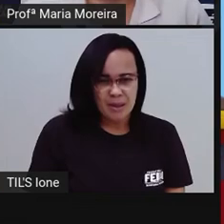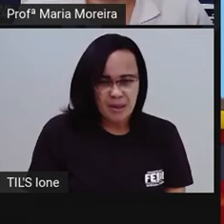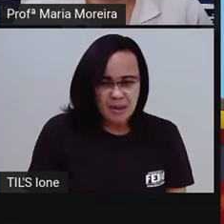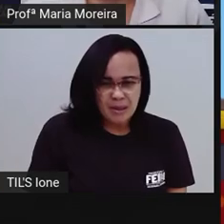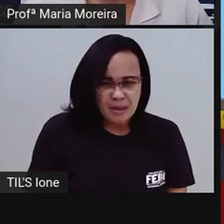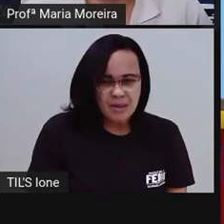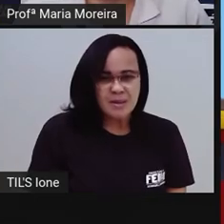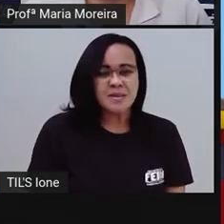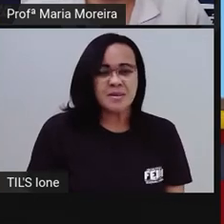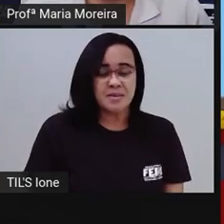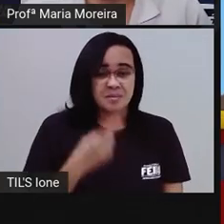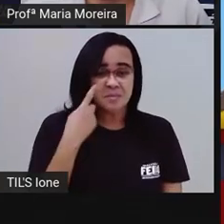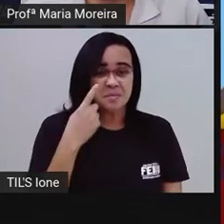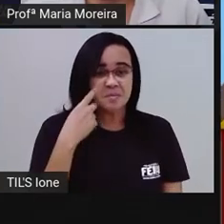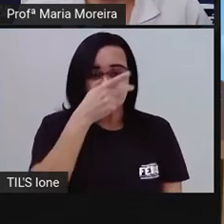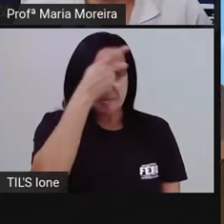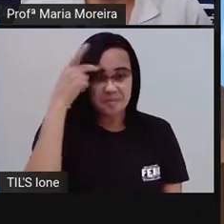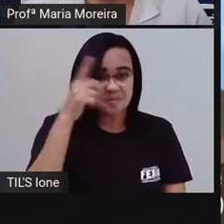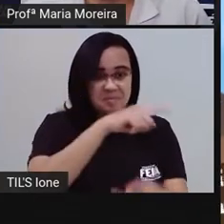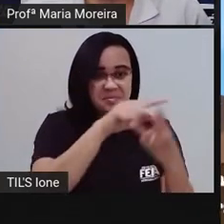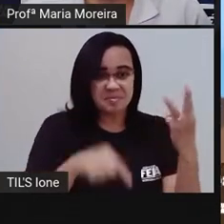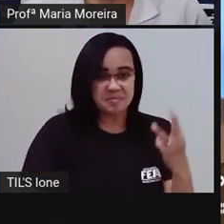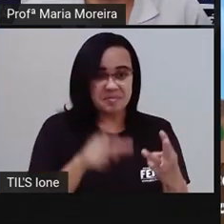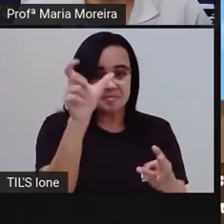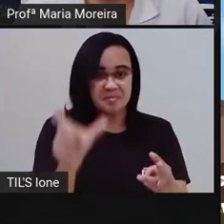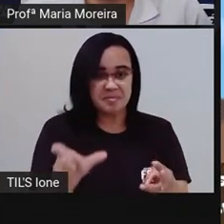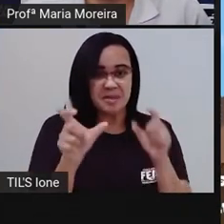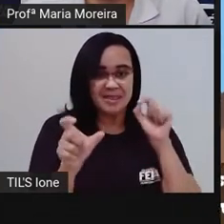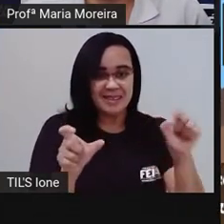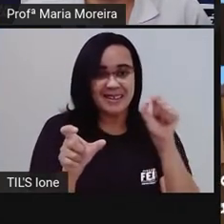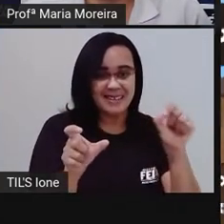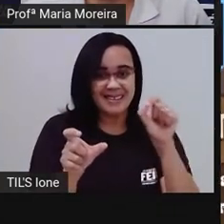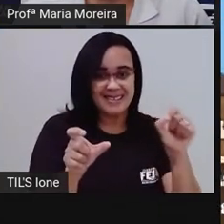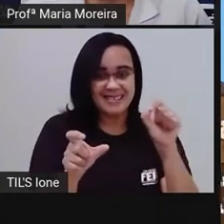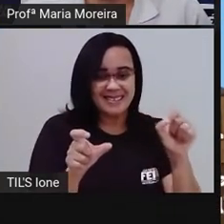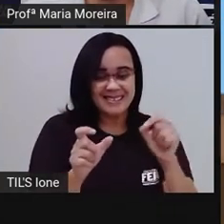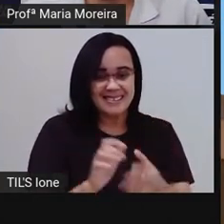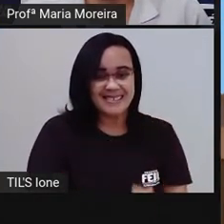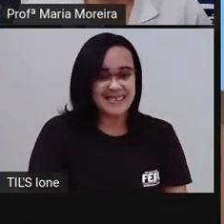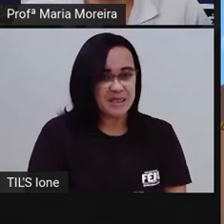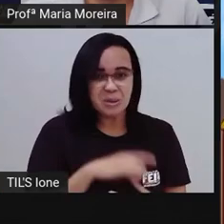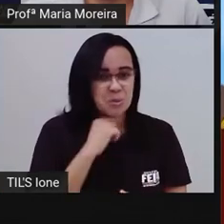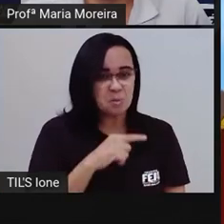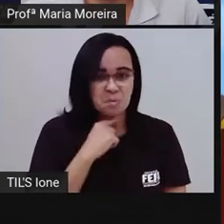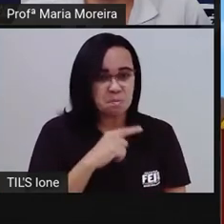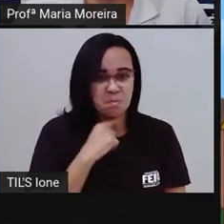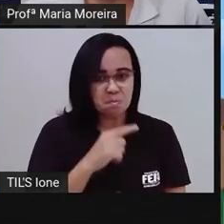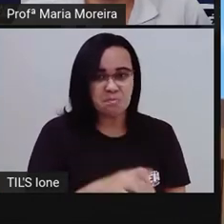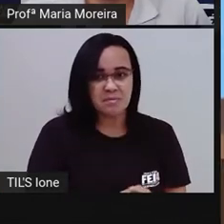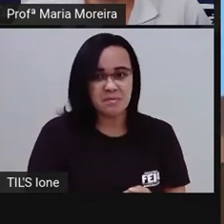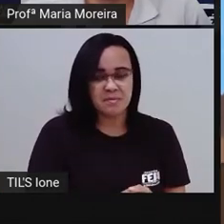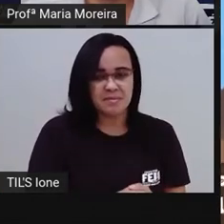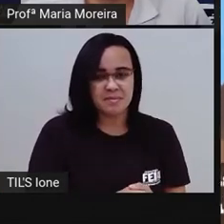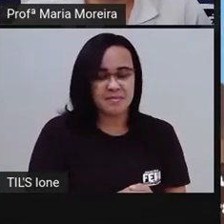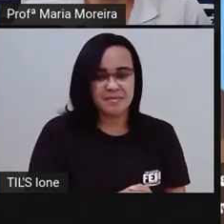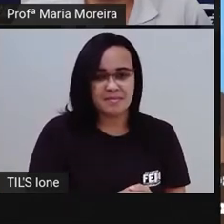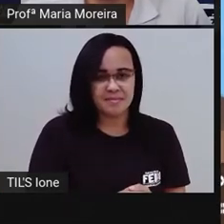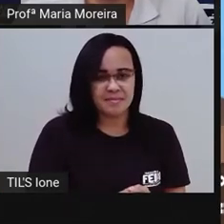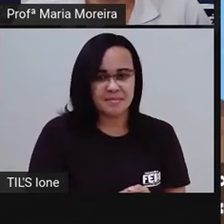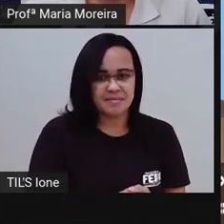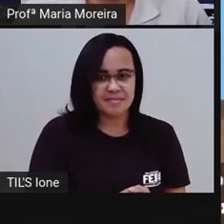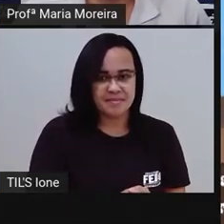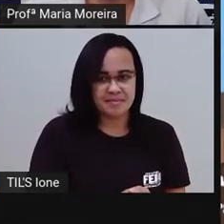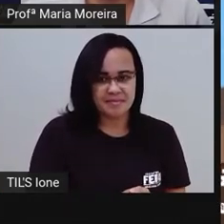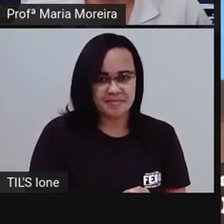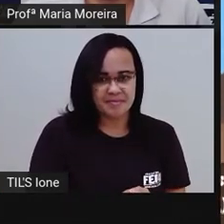Pronome na terceira pessoa. Era quem? Ó, terceira pessoa. Eita. Não consegui. Nós não é. Terceira pessoa do singular